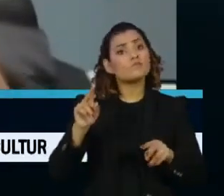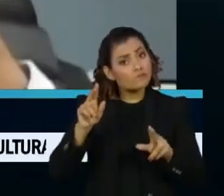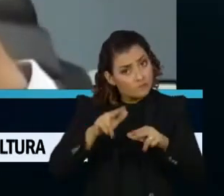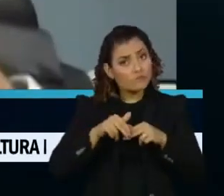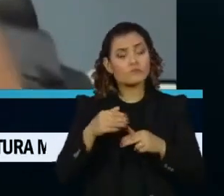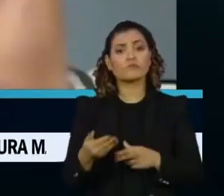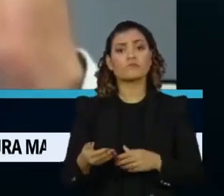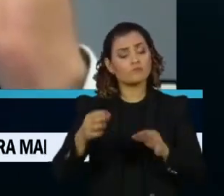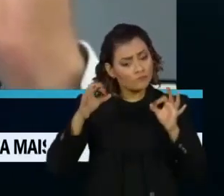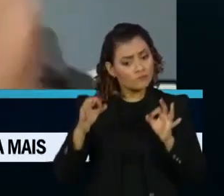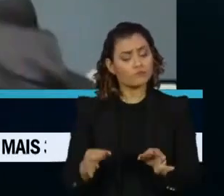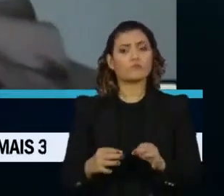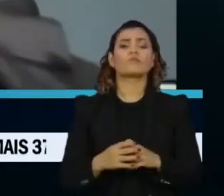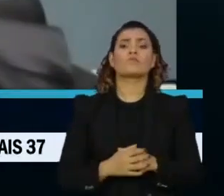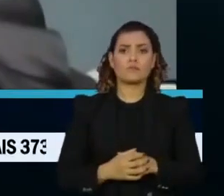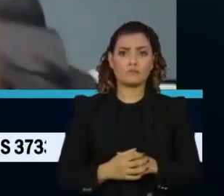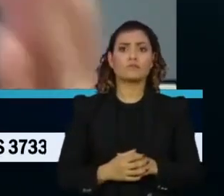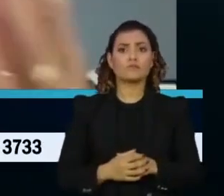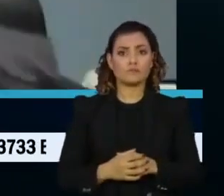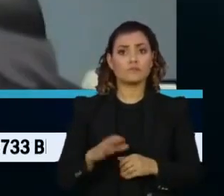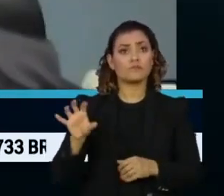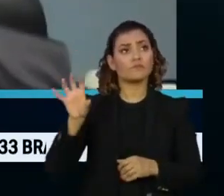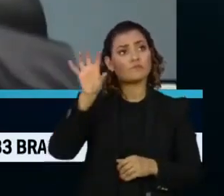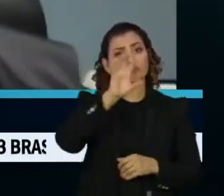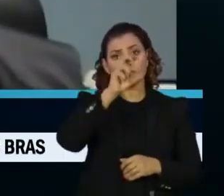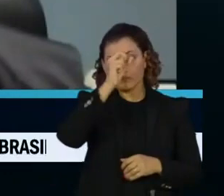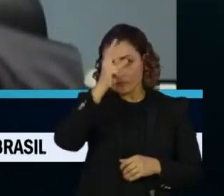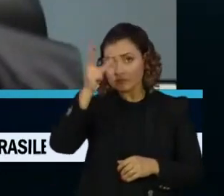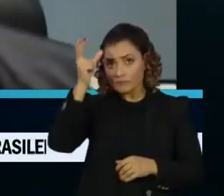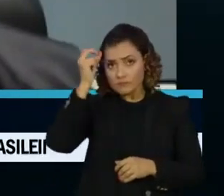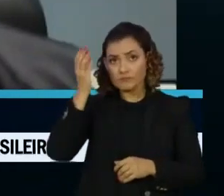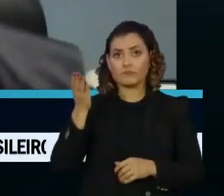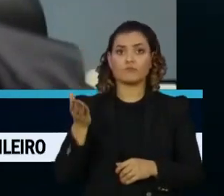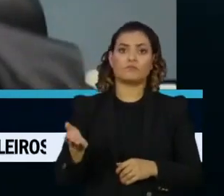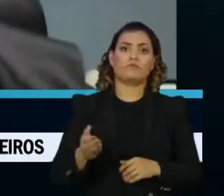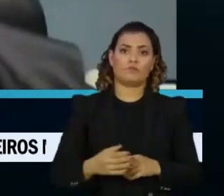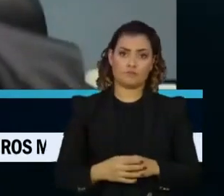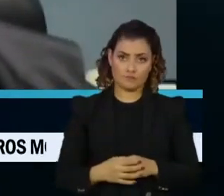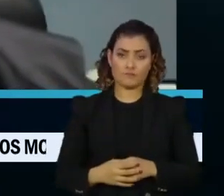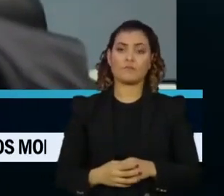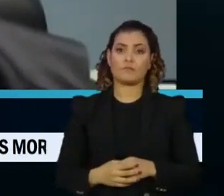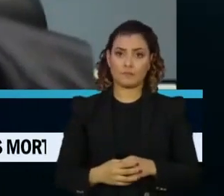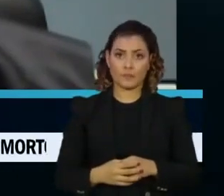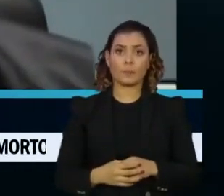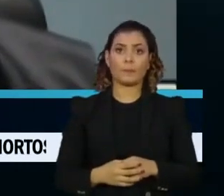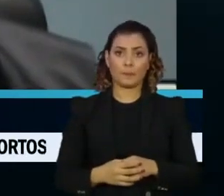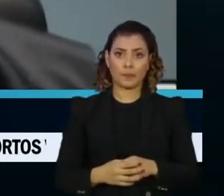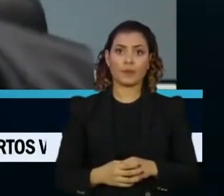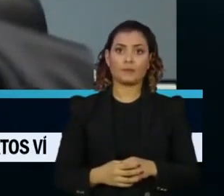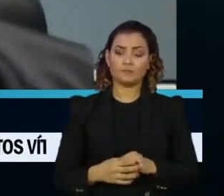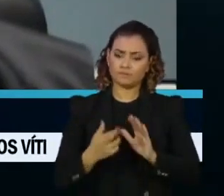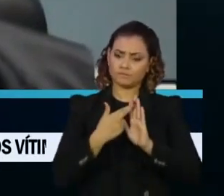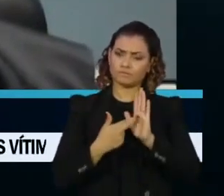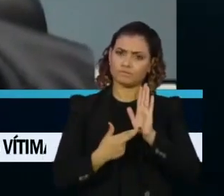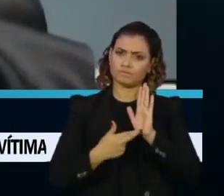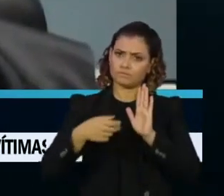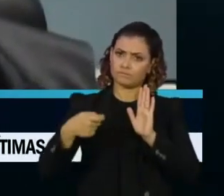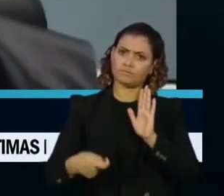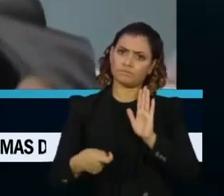ouve por bem dizer que cabia aos estados e municípios fixar regras